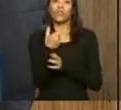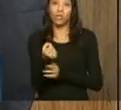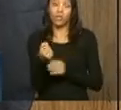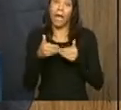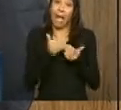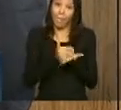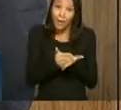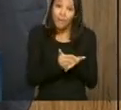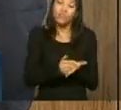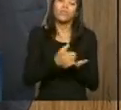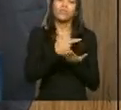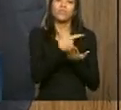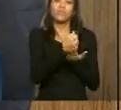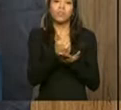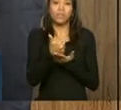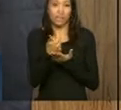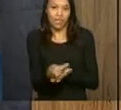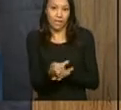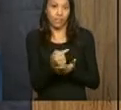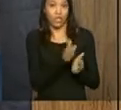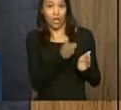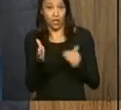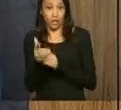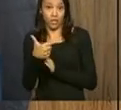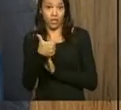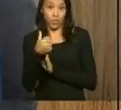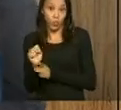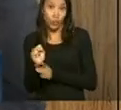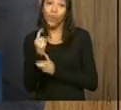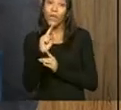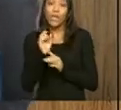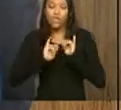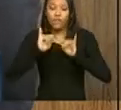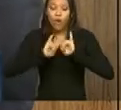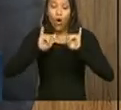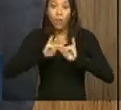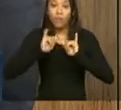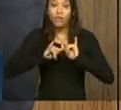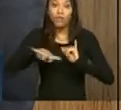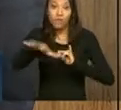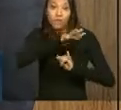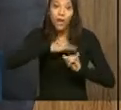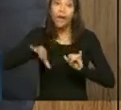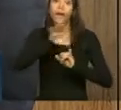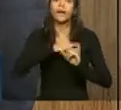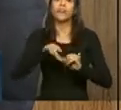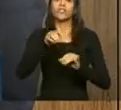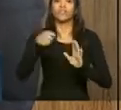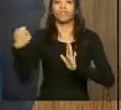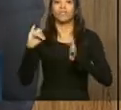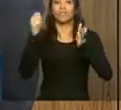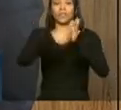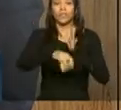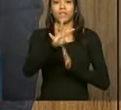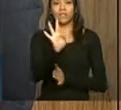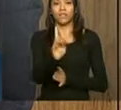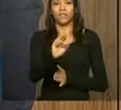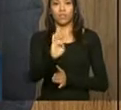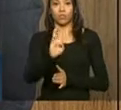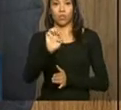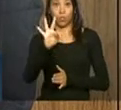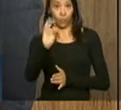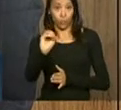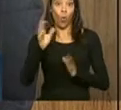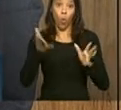2018, a realizar a troca automática de informações tributárias. Hoje o G20 já avançou bastante na